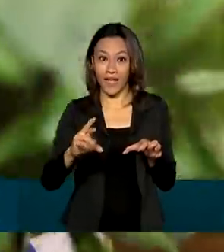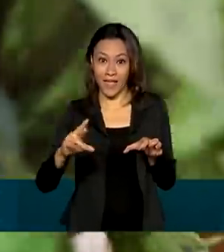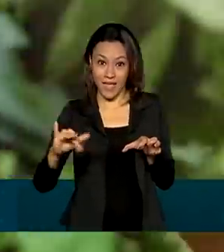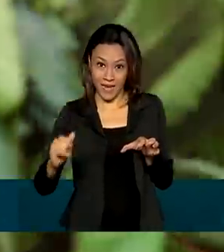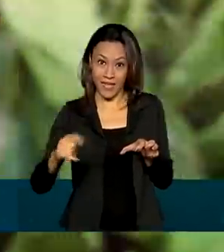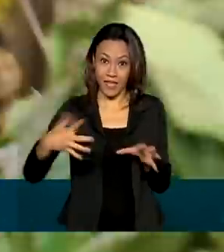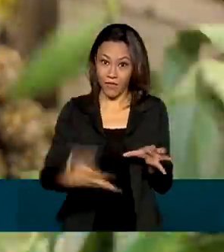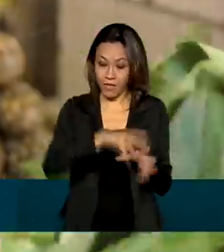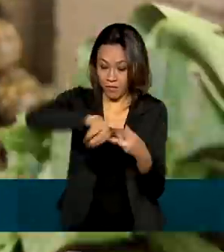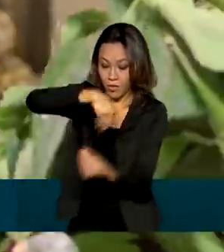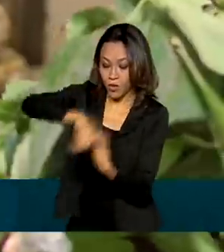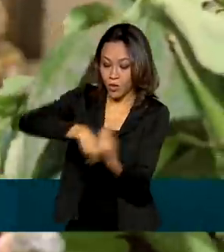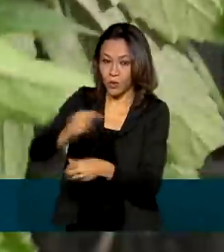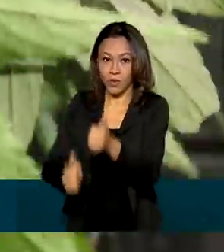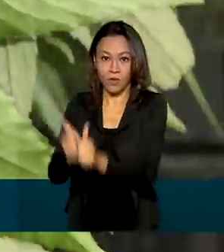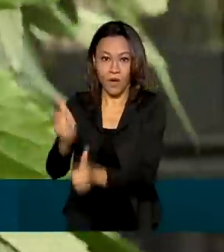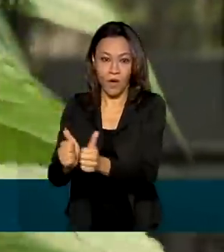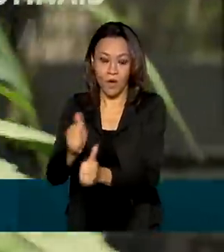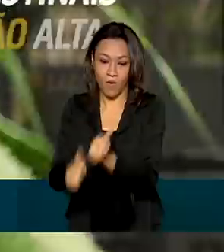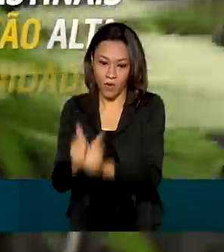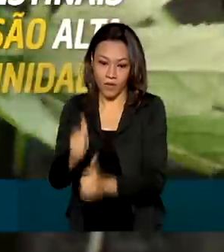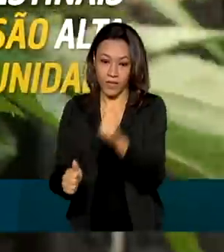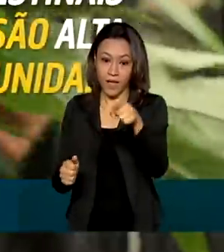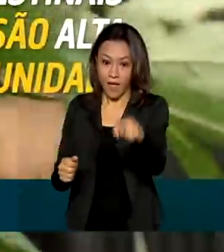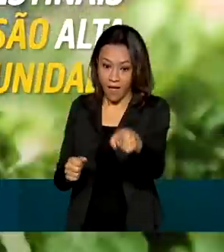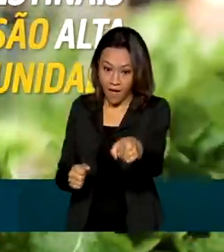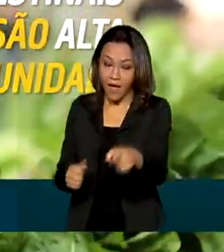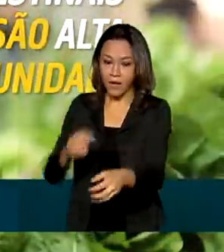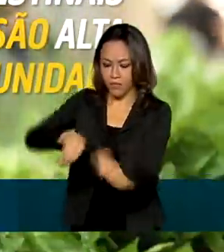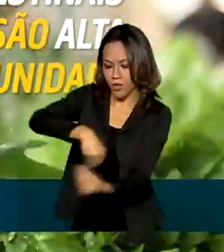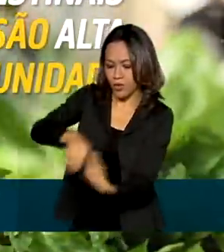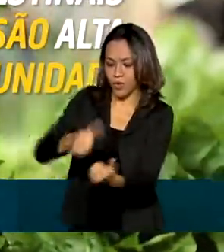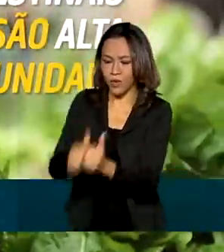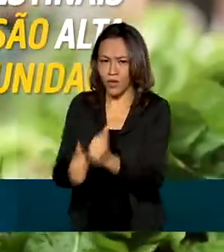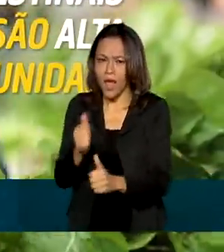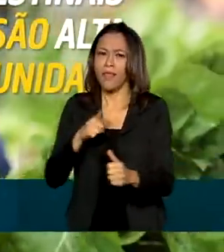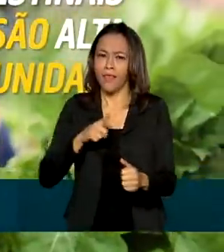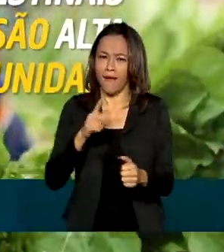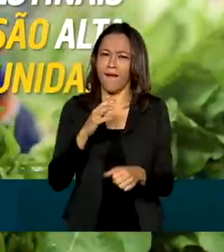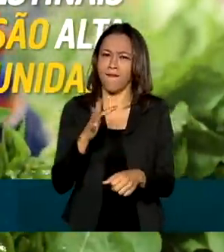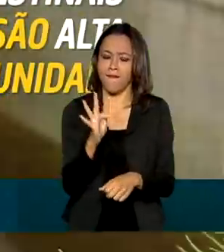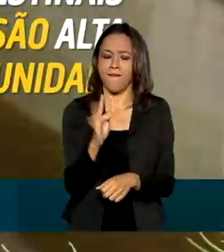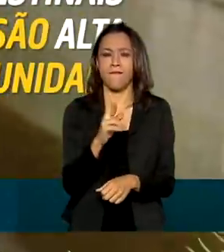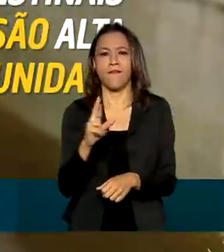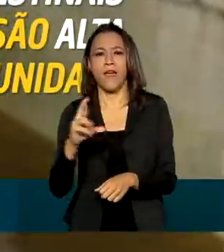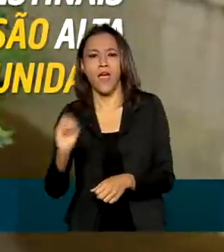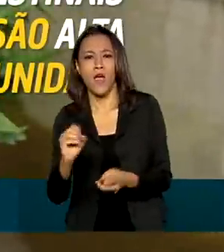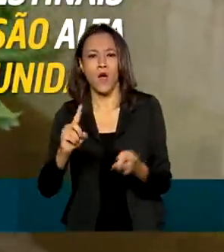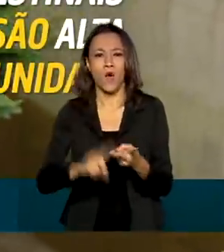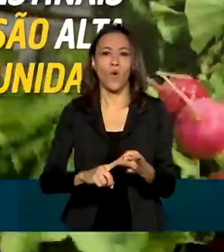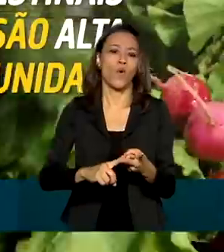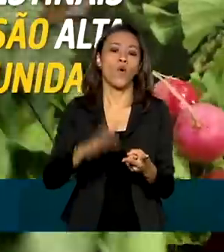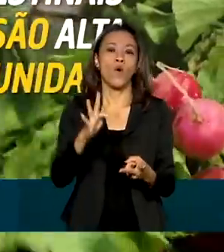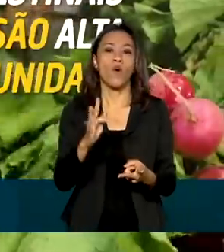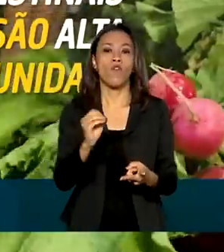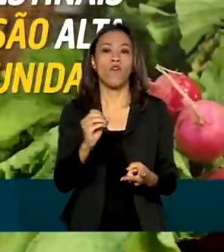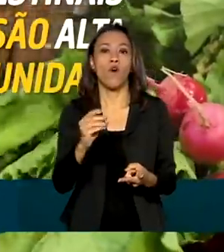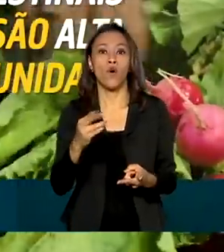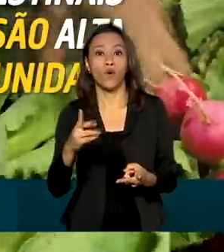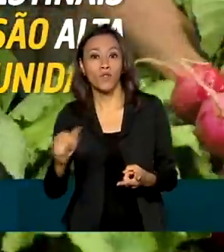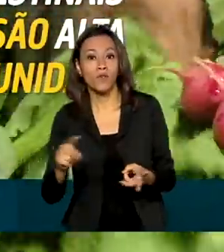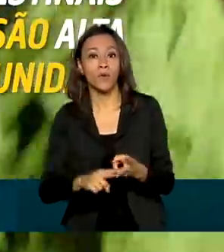cuchá. A vinagreira tem muito ferro e fóssil. Também é uma fonte de fibras e